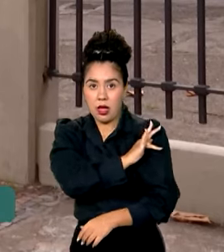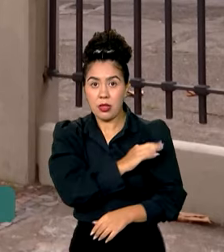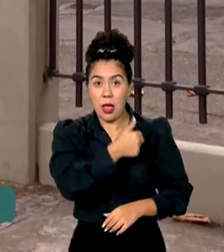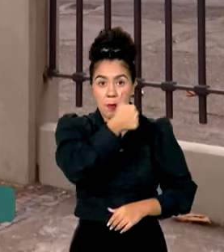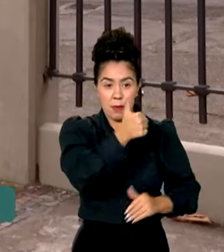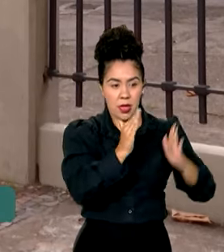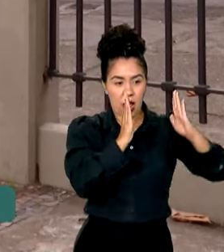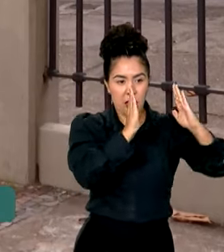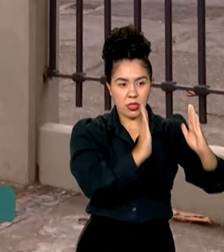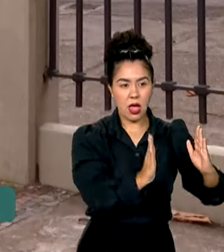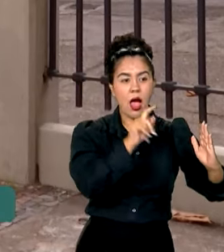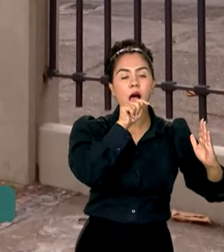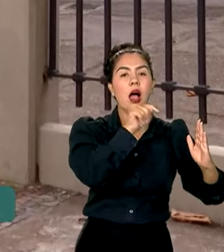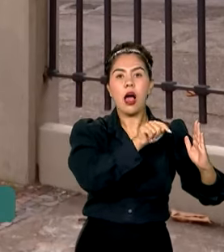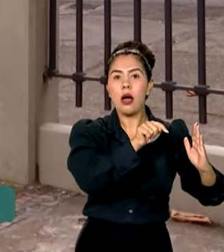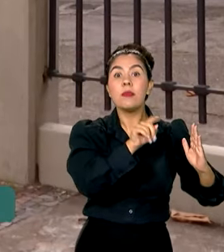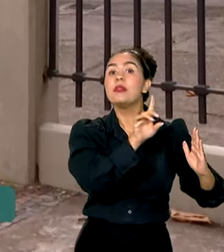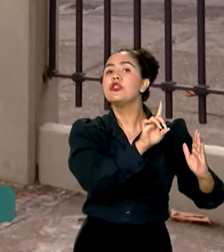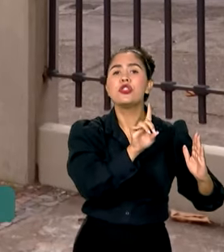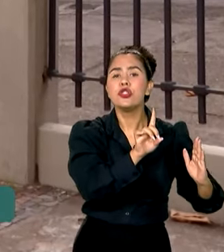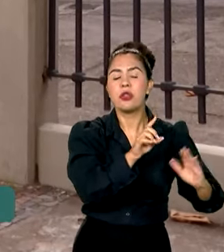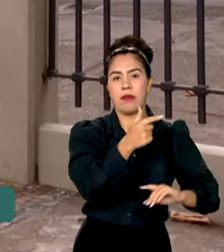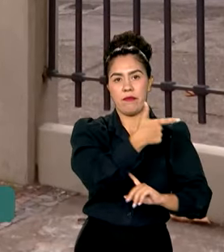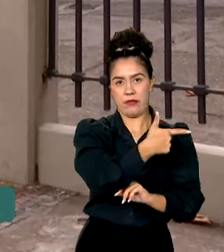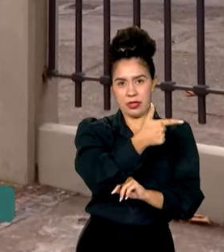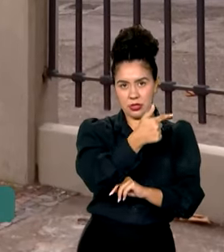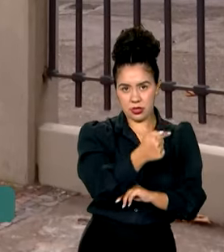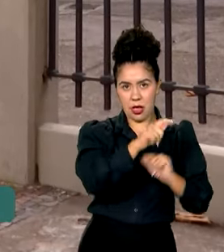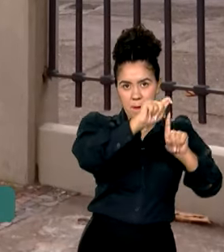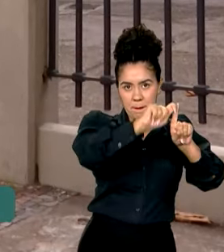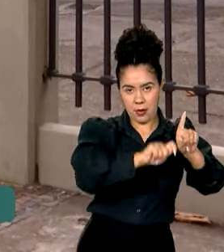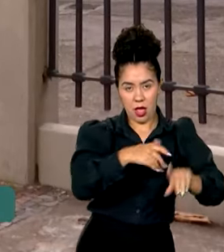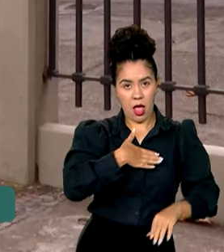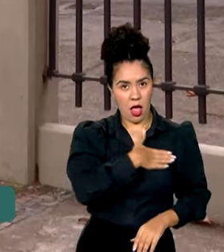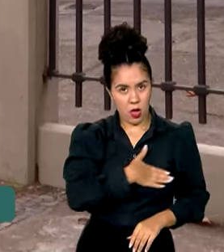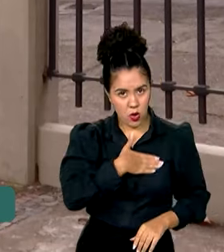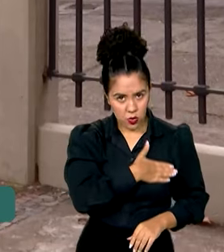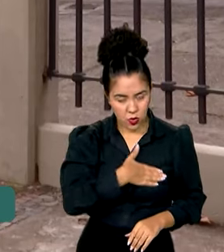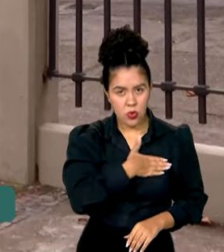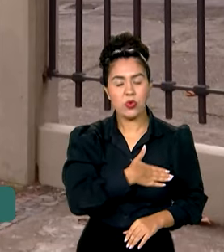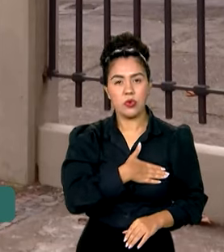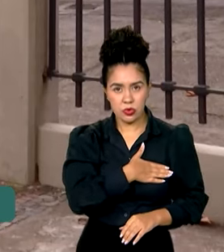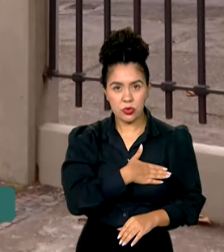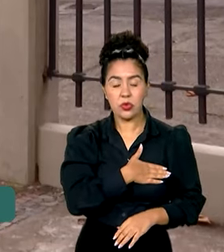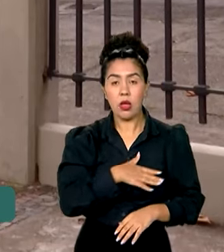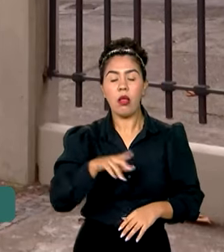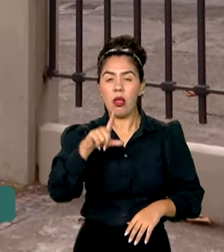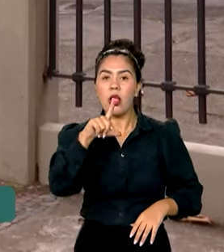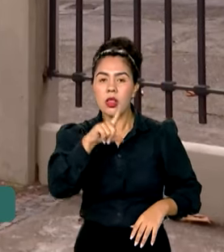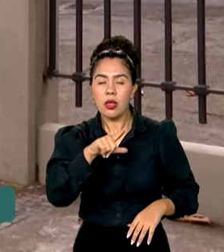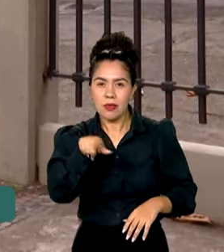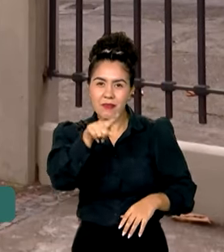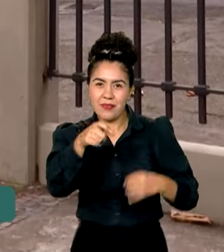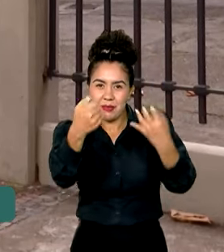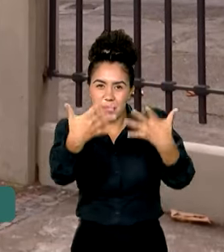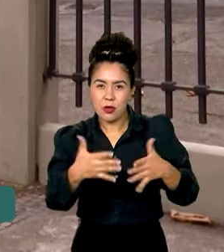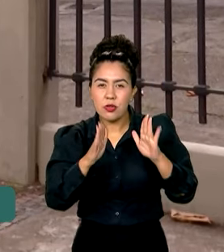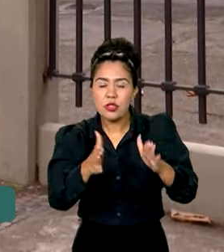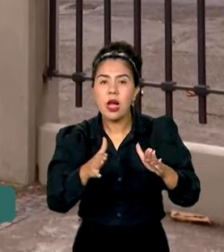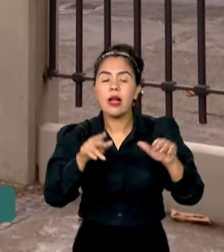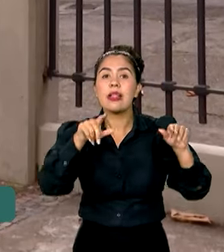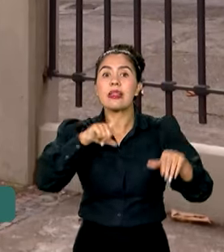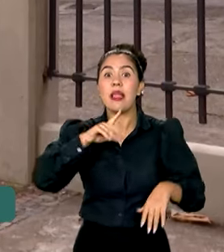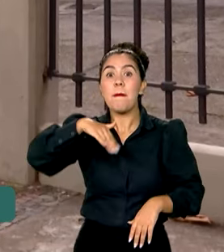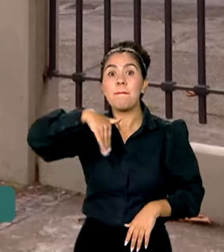etapa acontecem no dia 27 de agosto e terão aí a participação, como você falou, de mais de